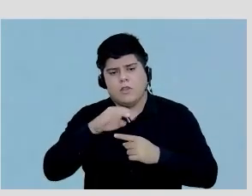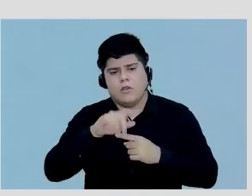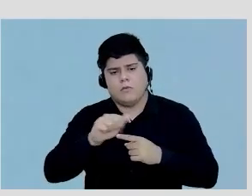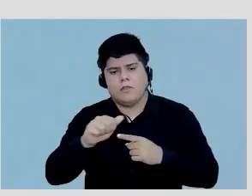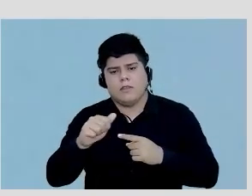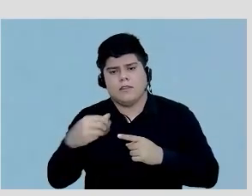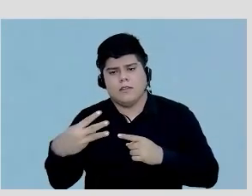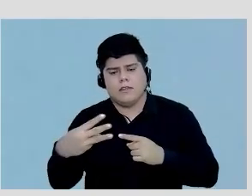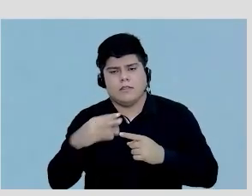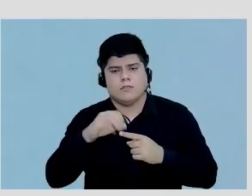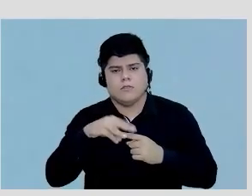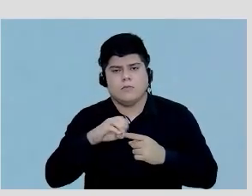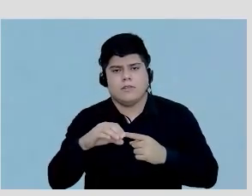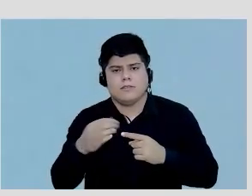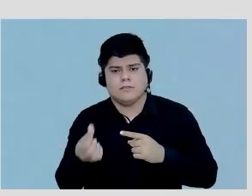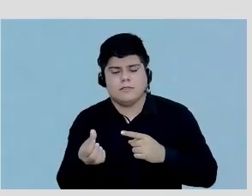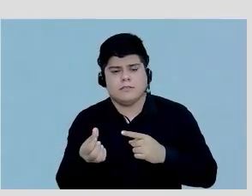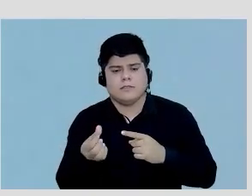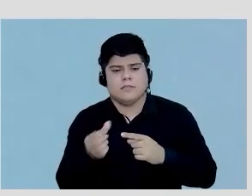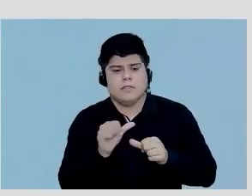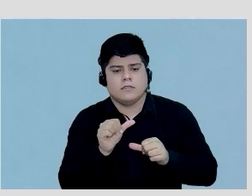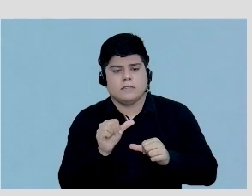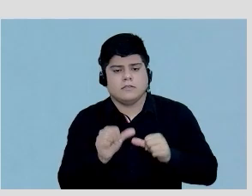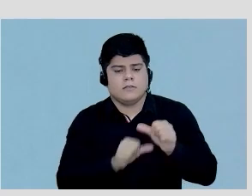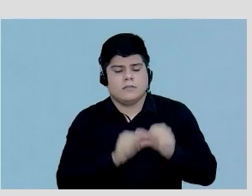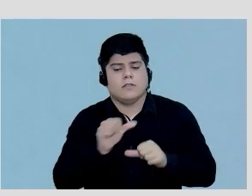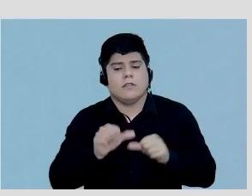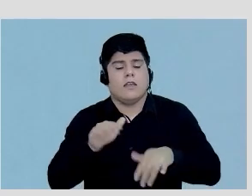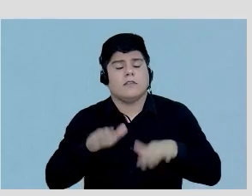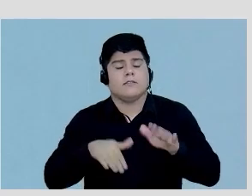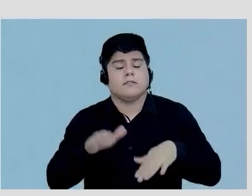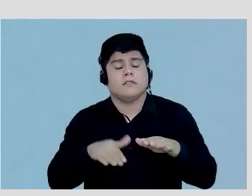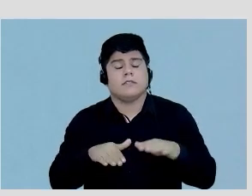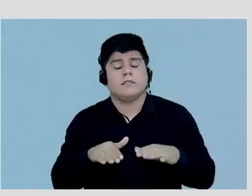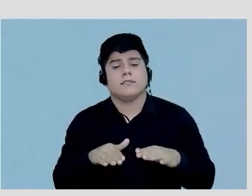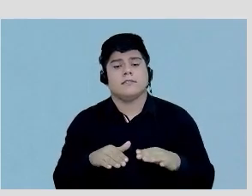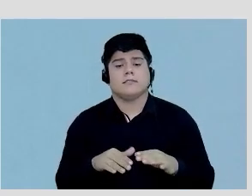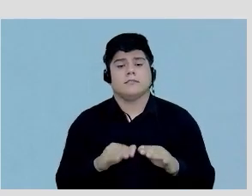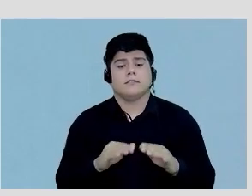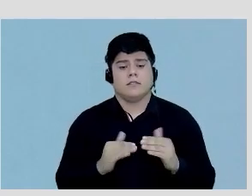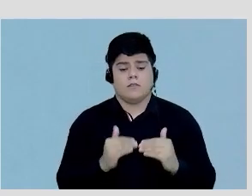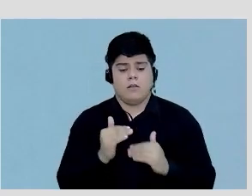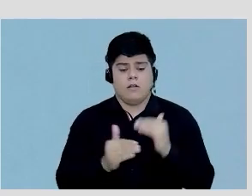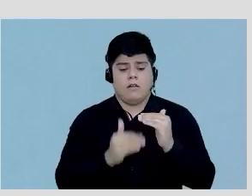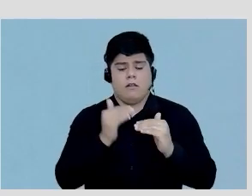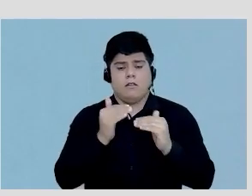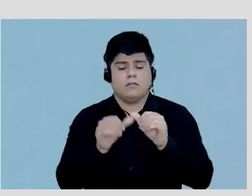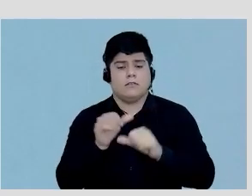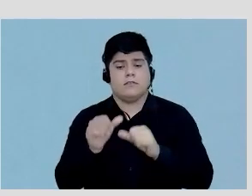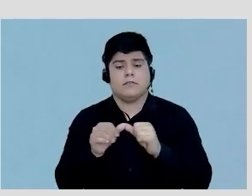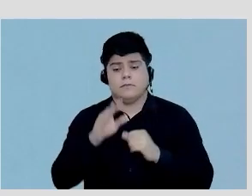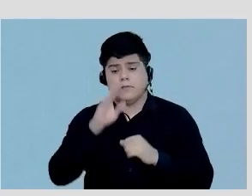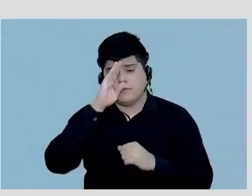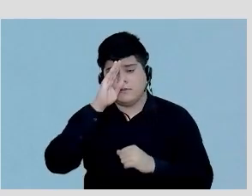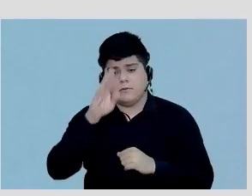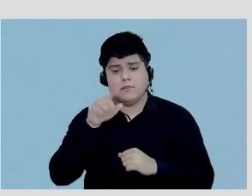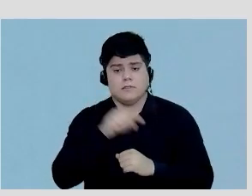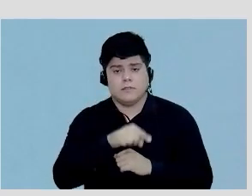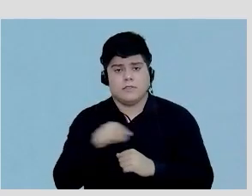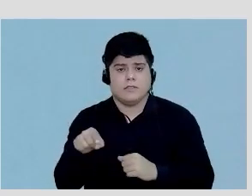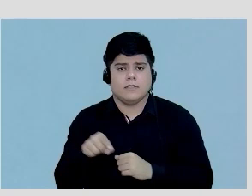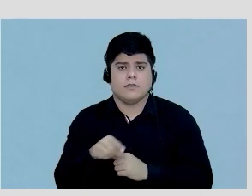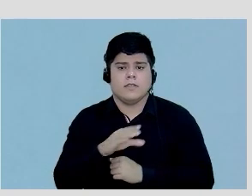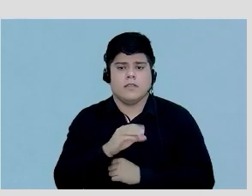6 que modificam muitas das vezes a evolução dos pacientes principalmente aqueles